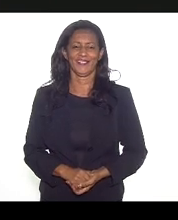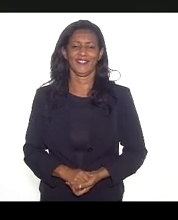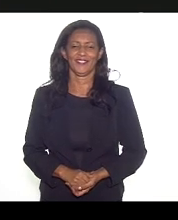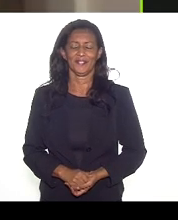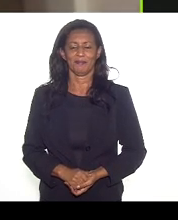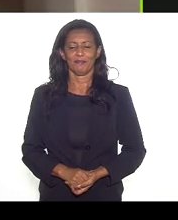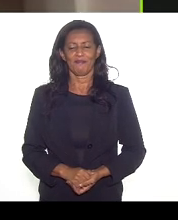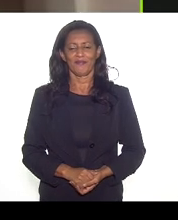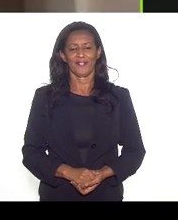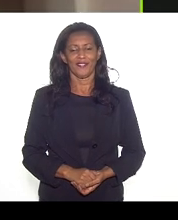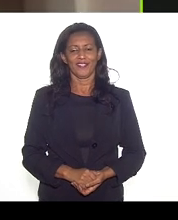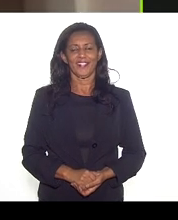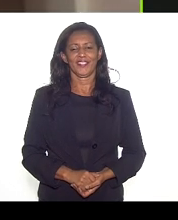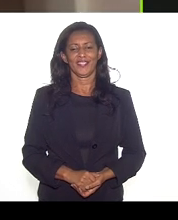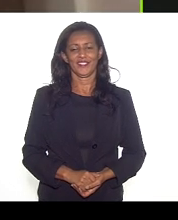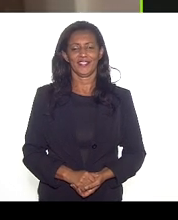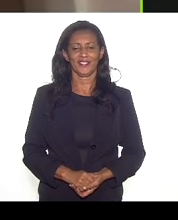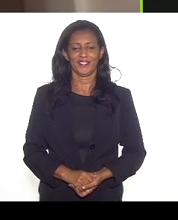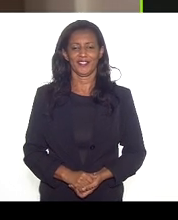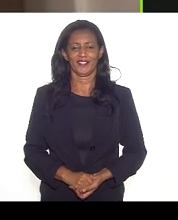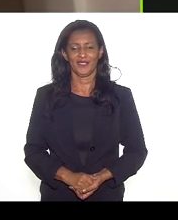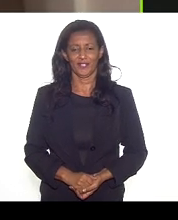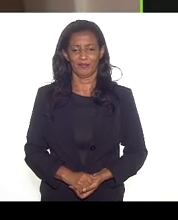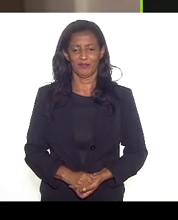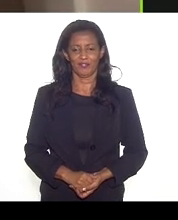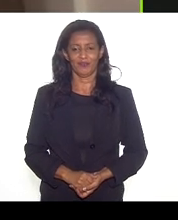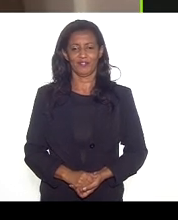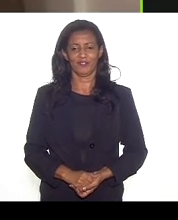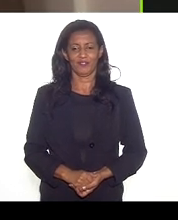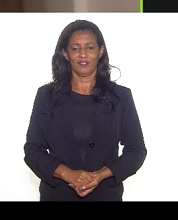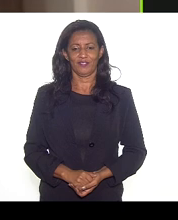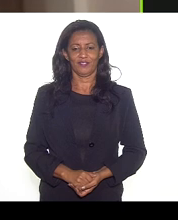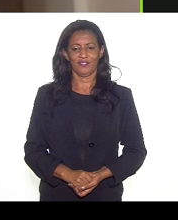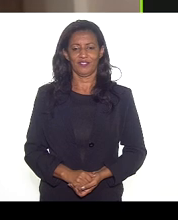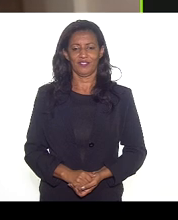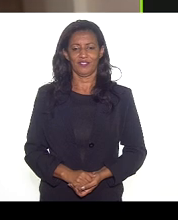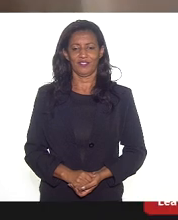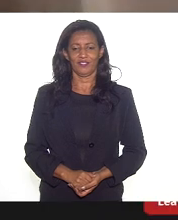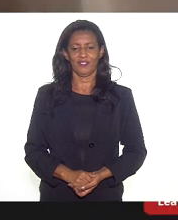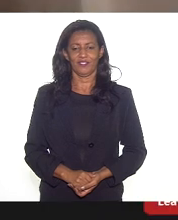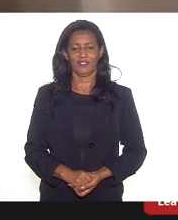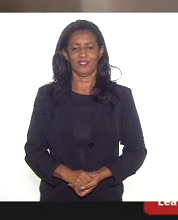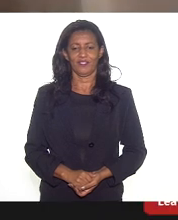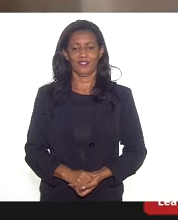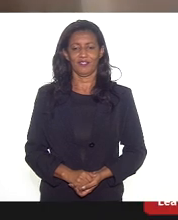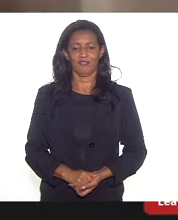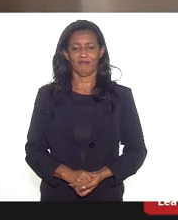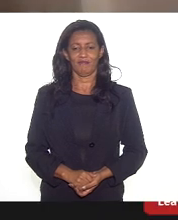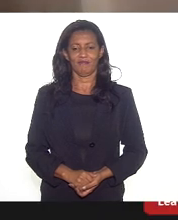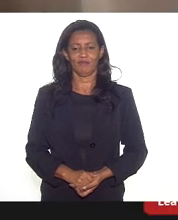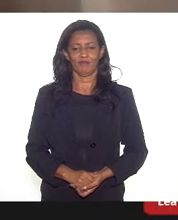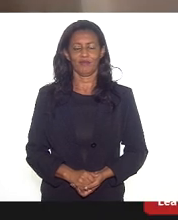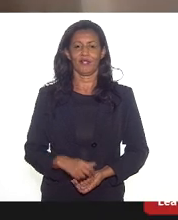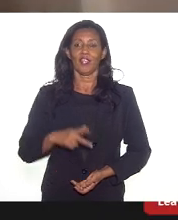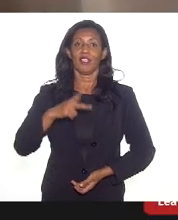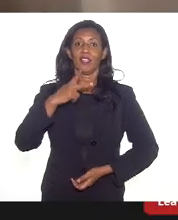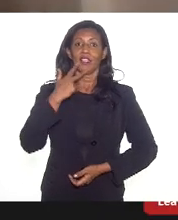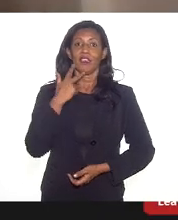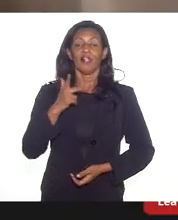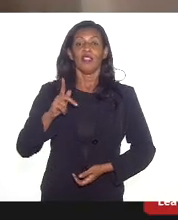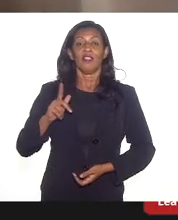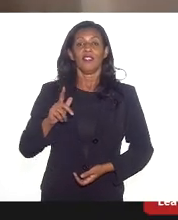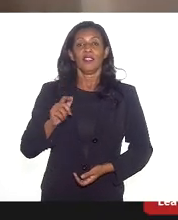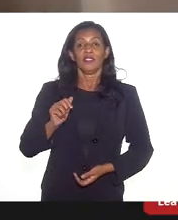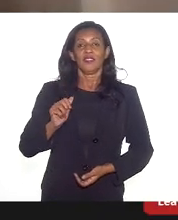fechado. Mas, enfim, desculpe. A questão da agroecologia, eu acho muito